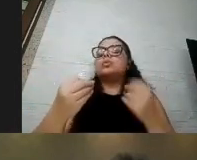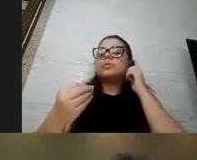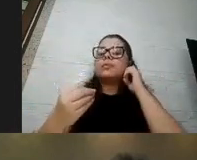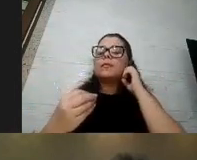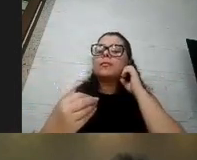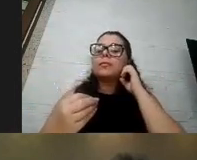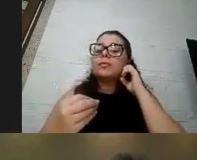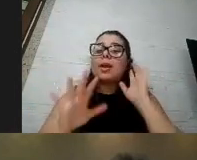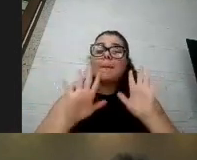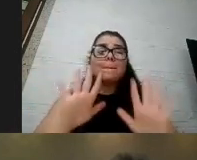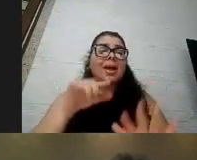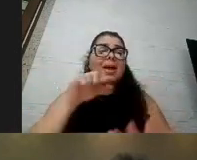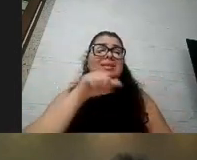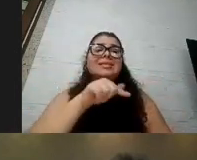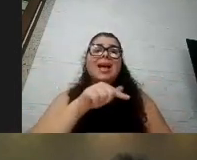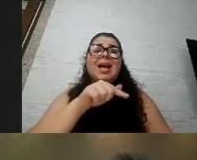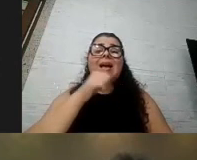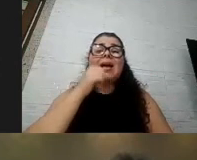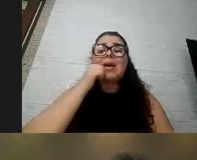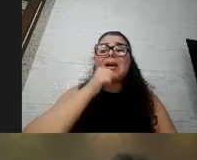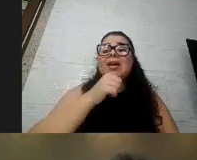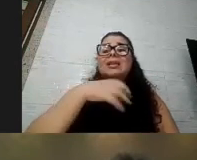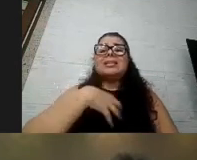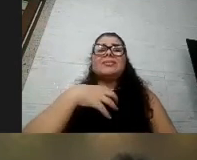mas ela fica um pouco irritada